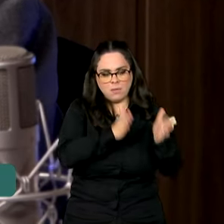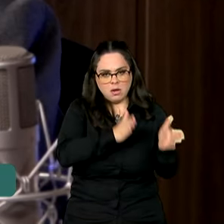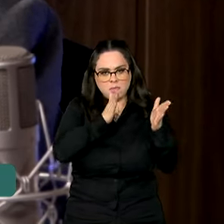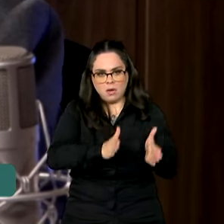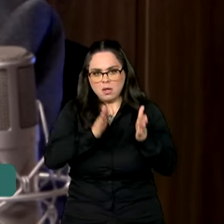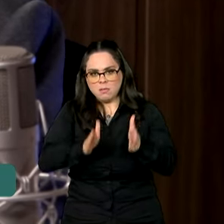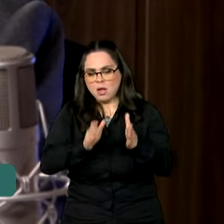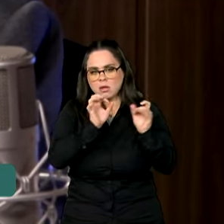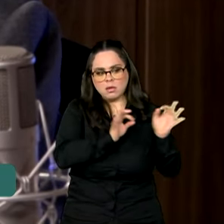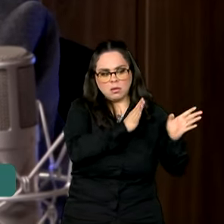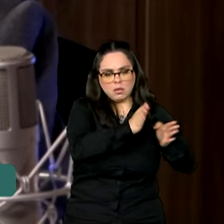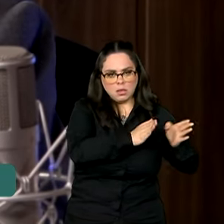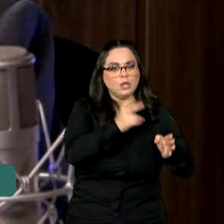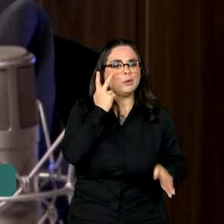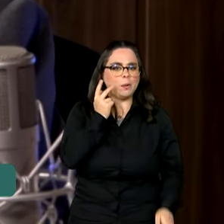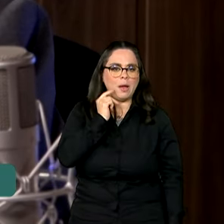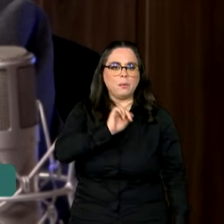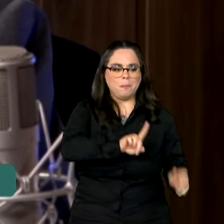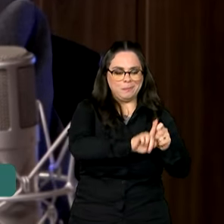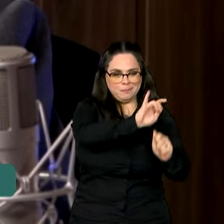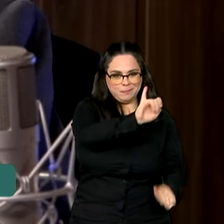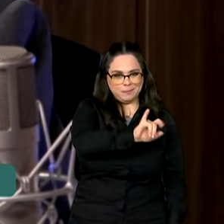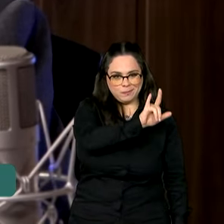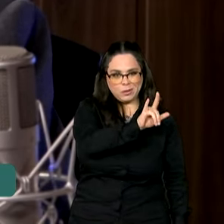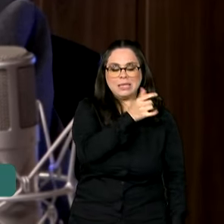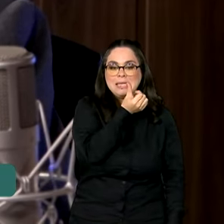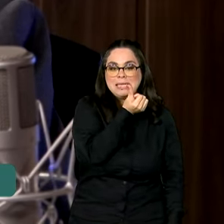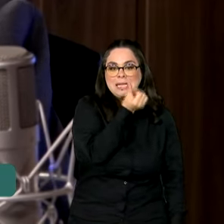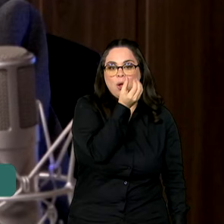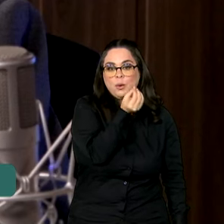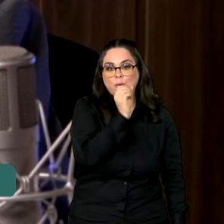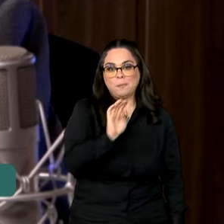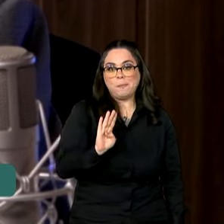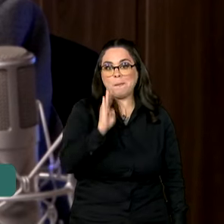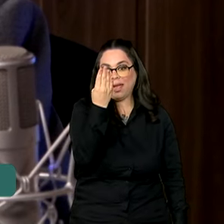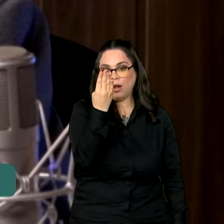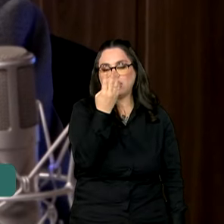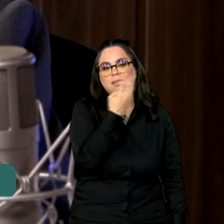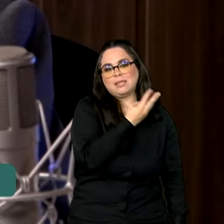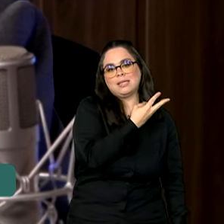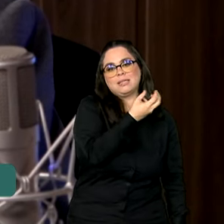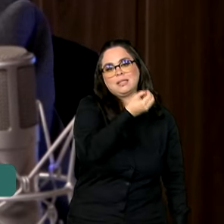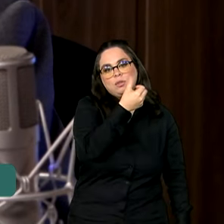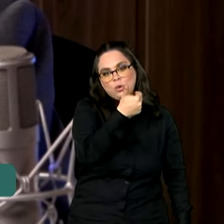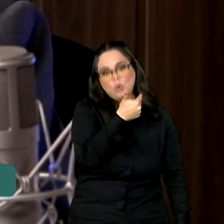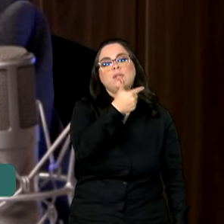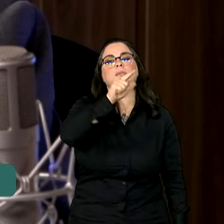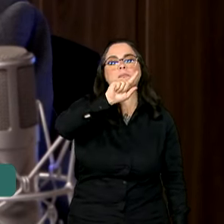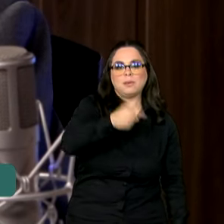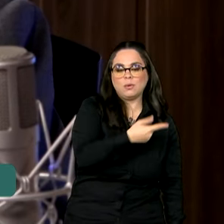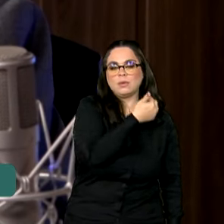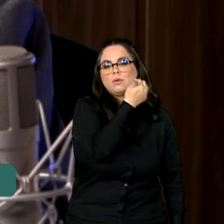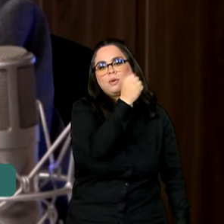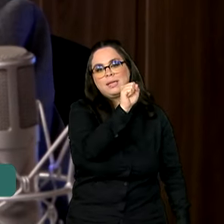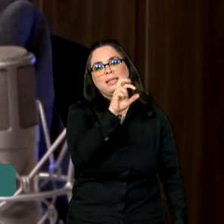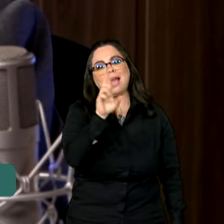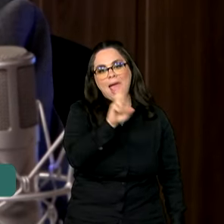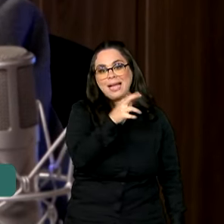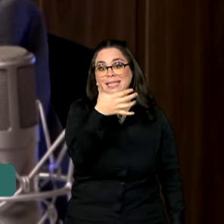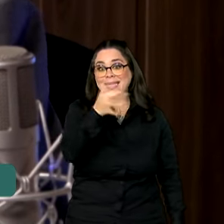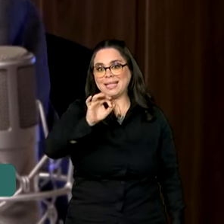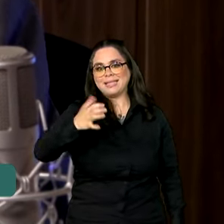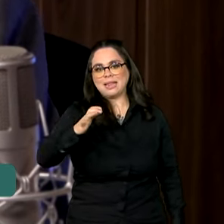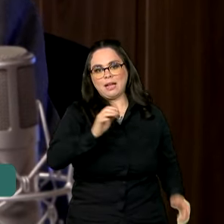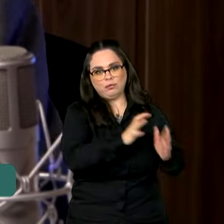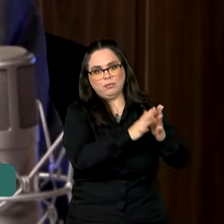dia. Em média, pagava em julho 68 bilhões 302 mil 186 reais e 10